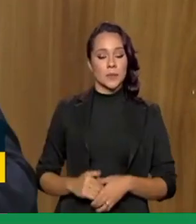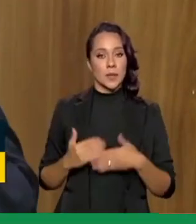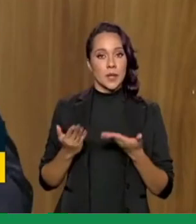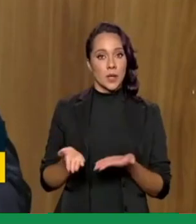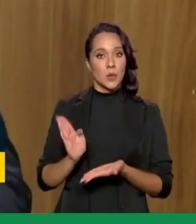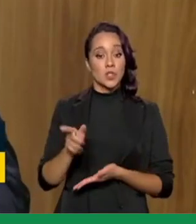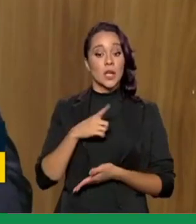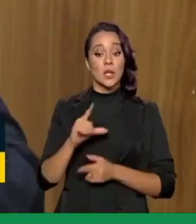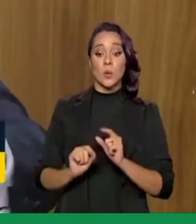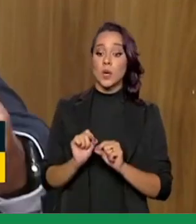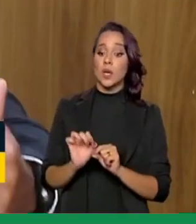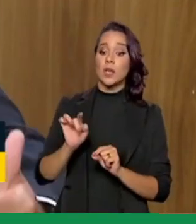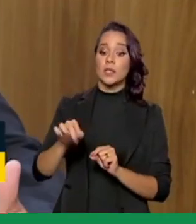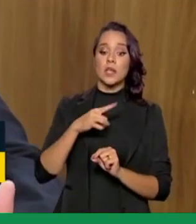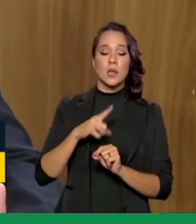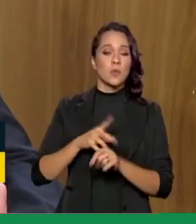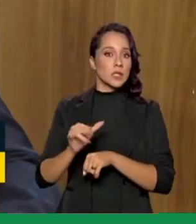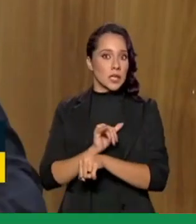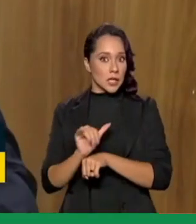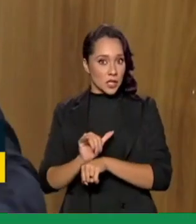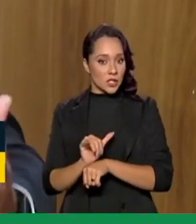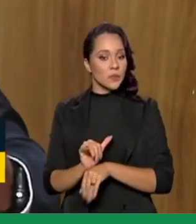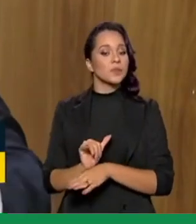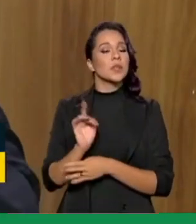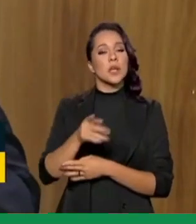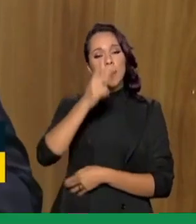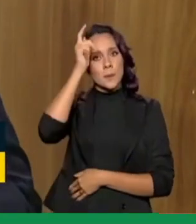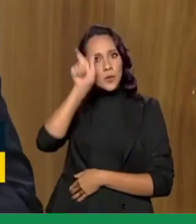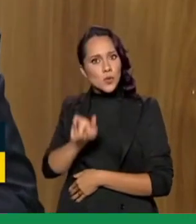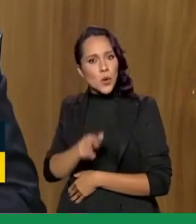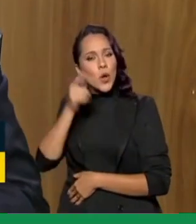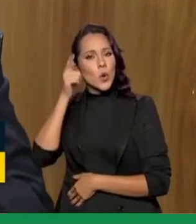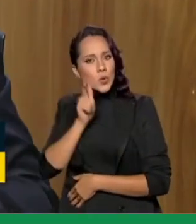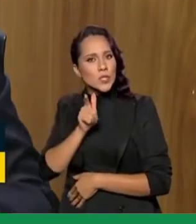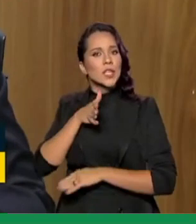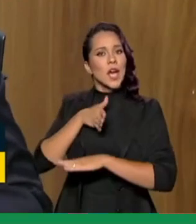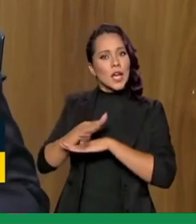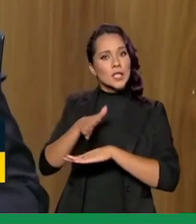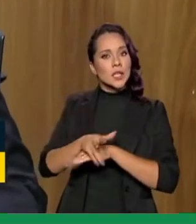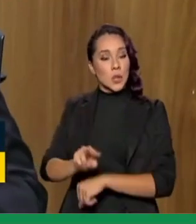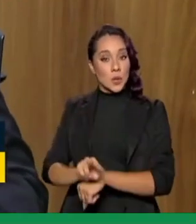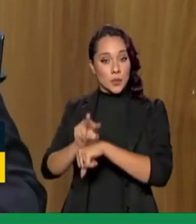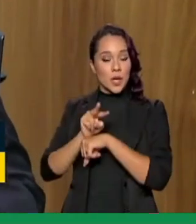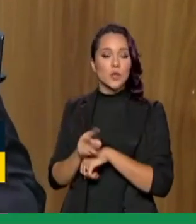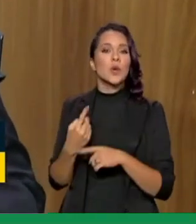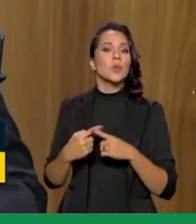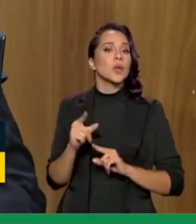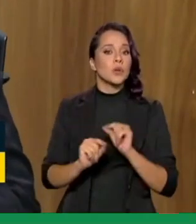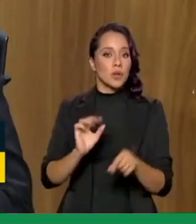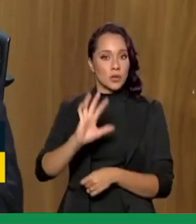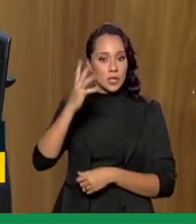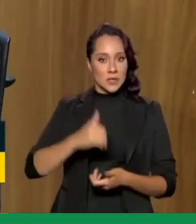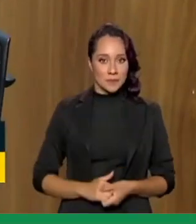chega como um meio pra que essa pessoa consiga ter acesso a esse crédito formal, porque é o que acontece.